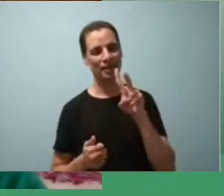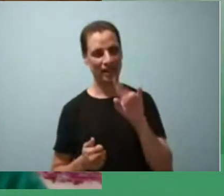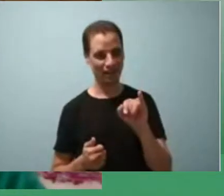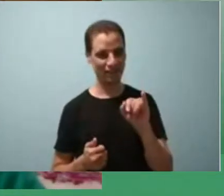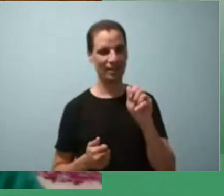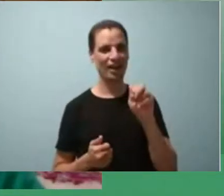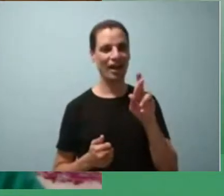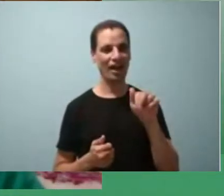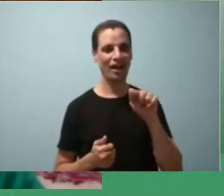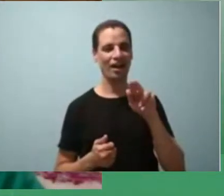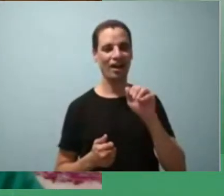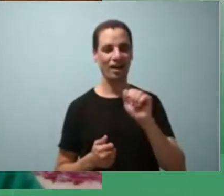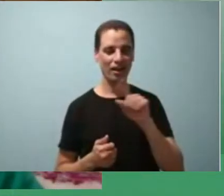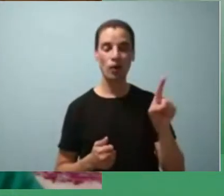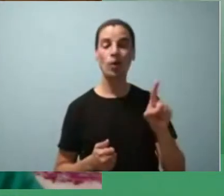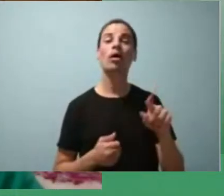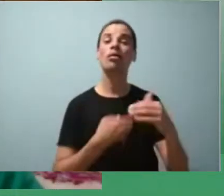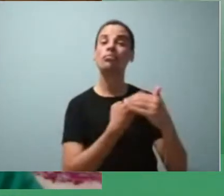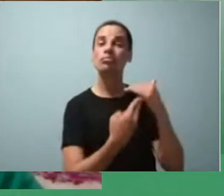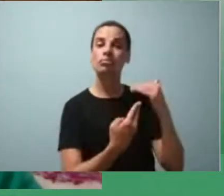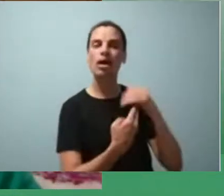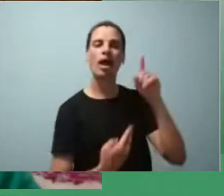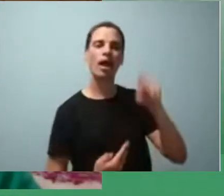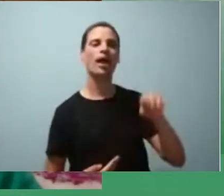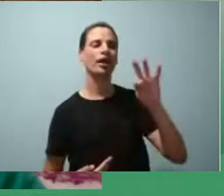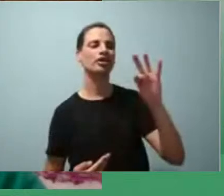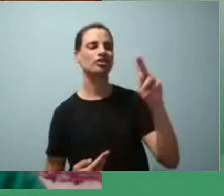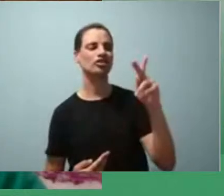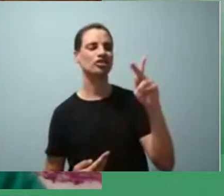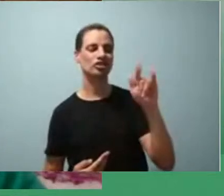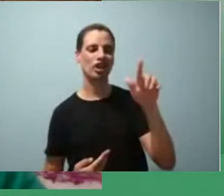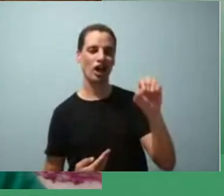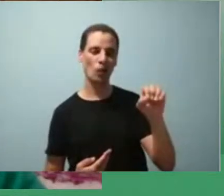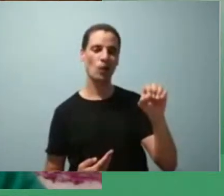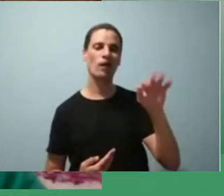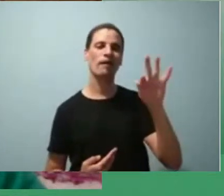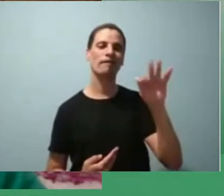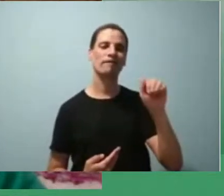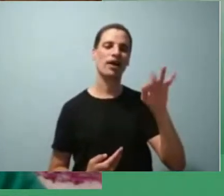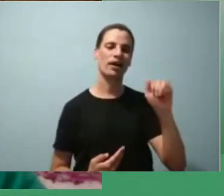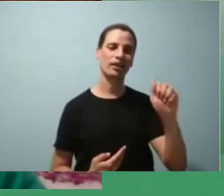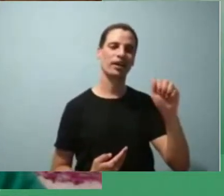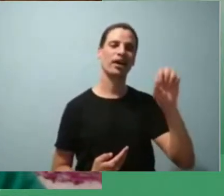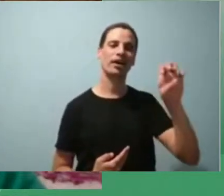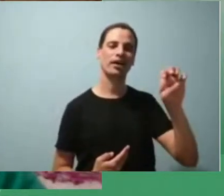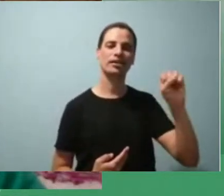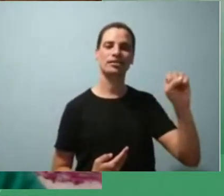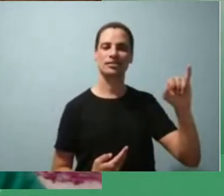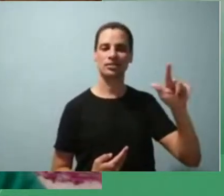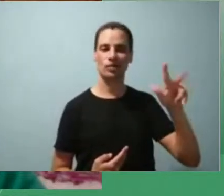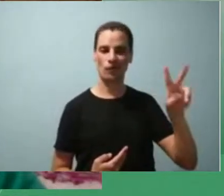e o meu orientador é professor Tiago de Faria e Silva ele também é